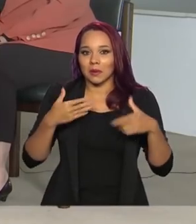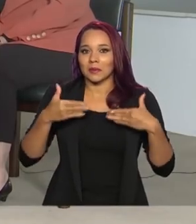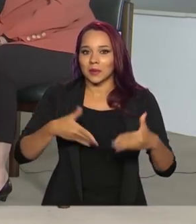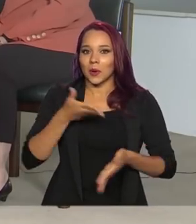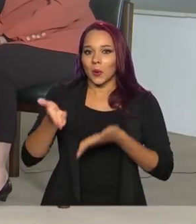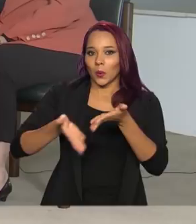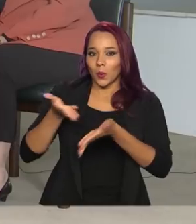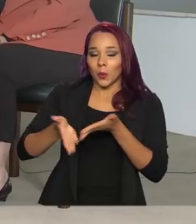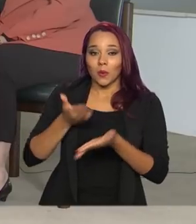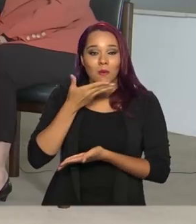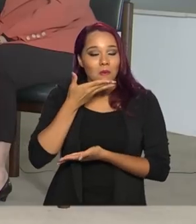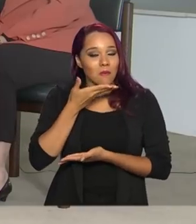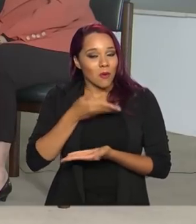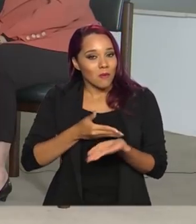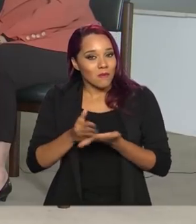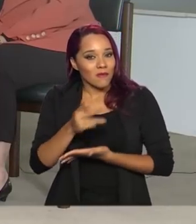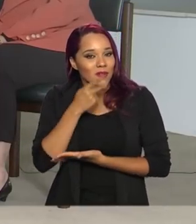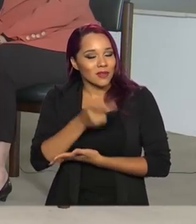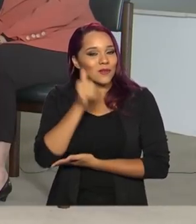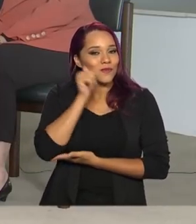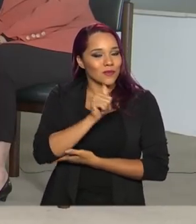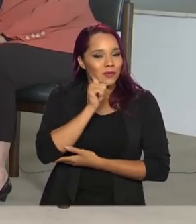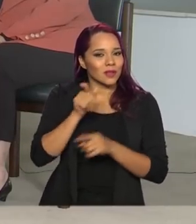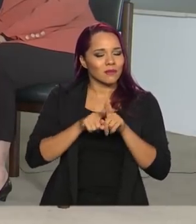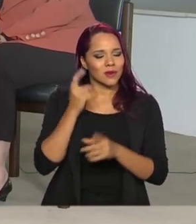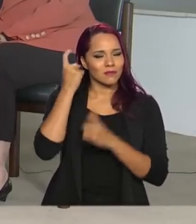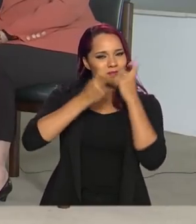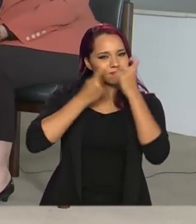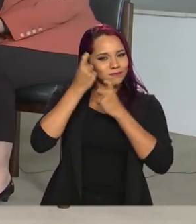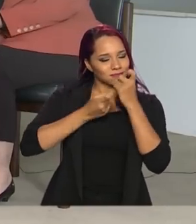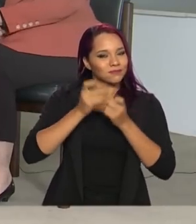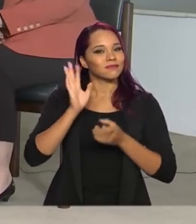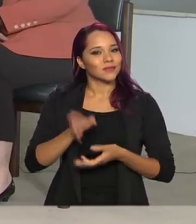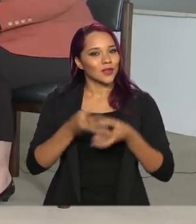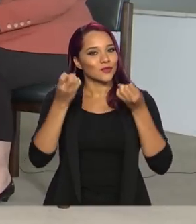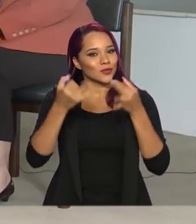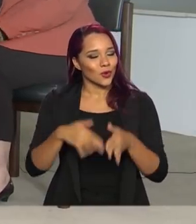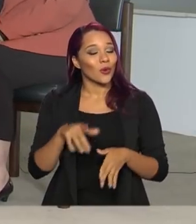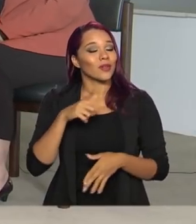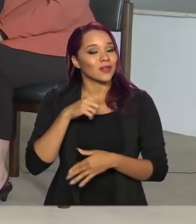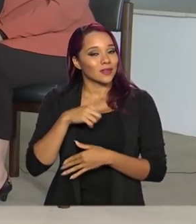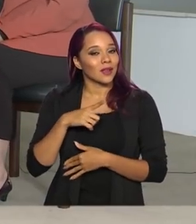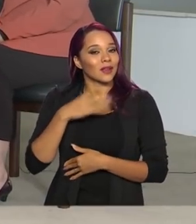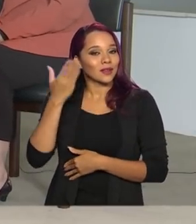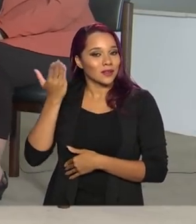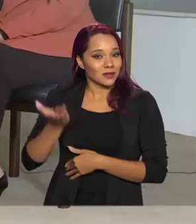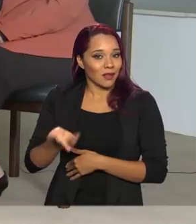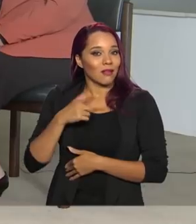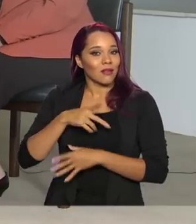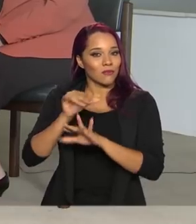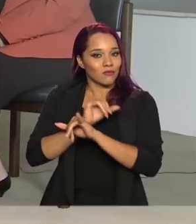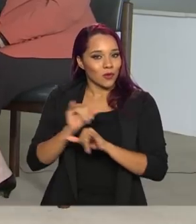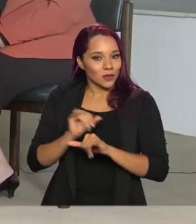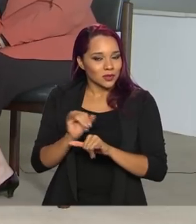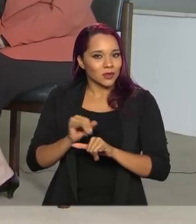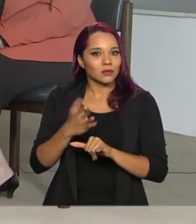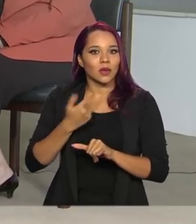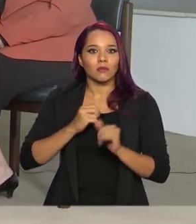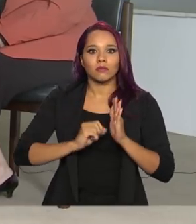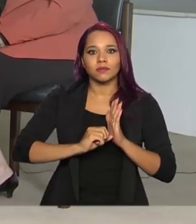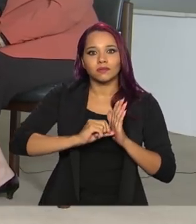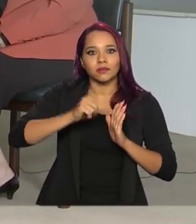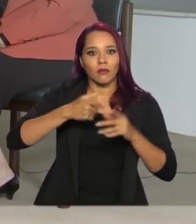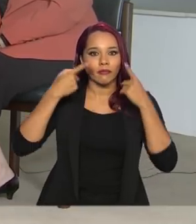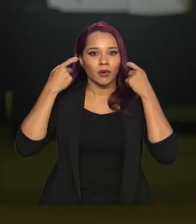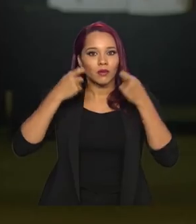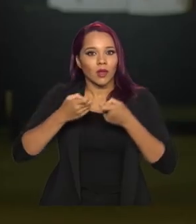a gente começa falando das mulheres e da preocupação que a senhora já demonstrou e trouxe dados sobre o aumento de